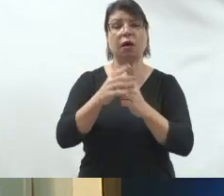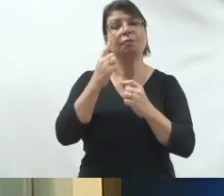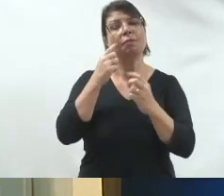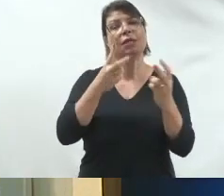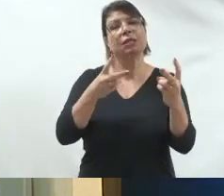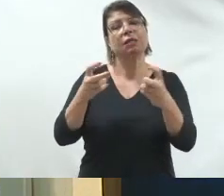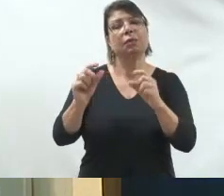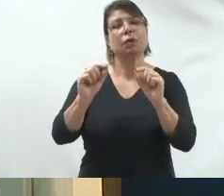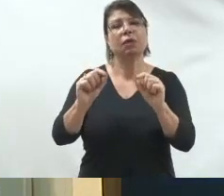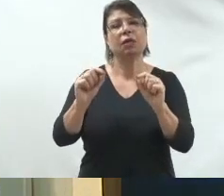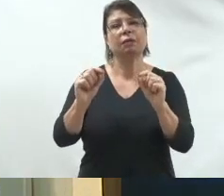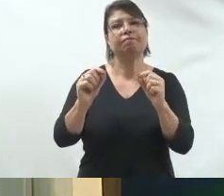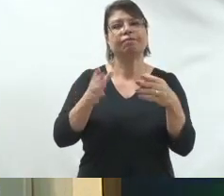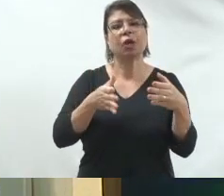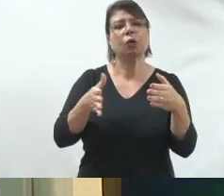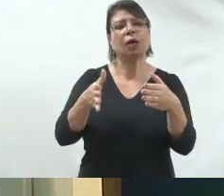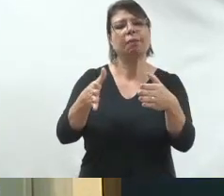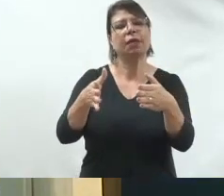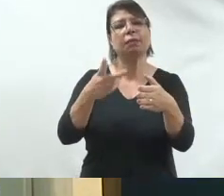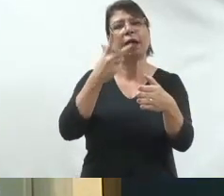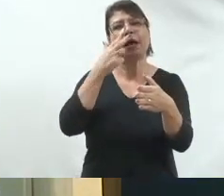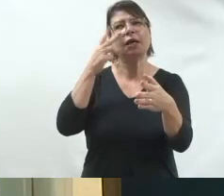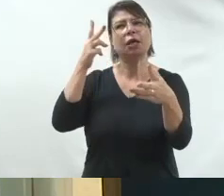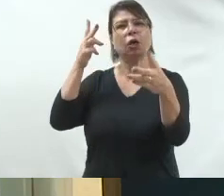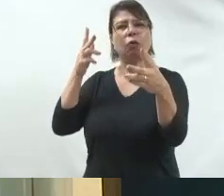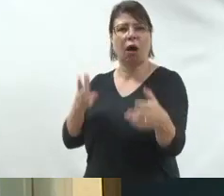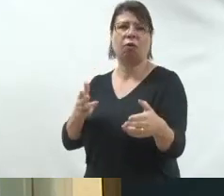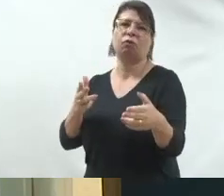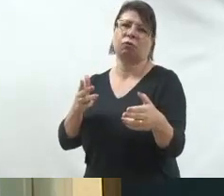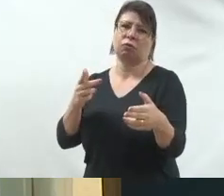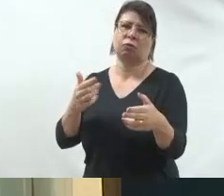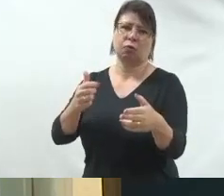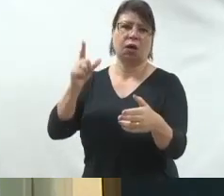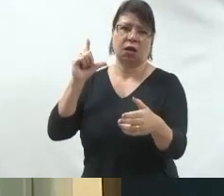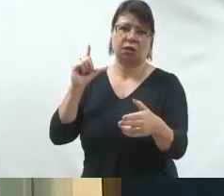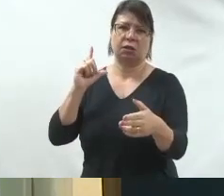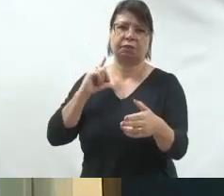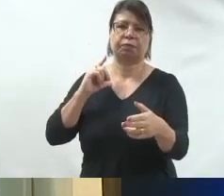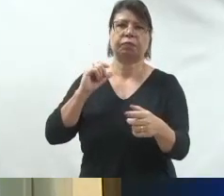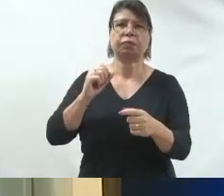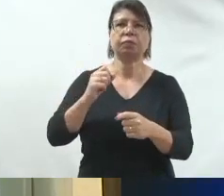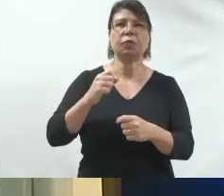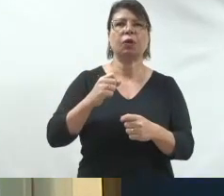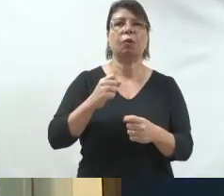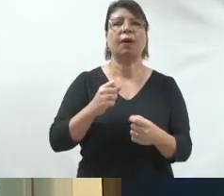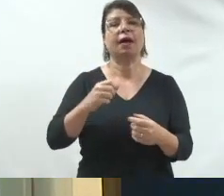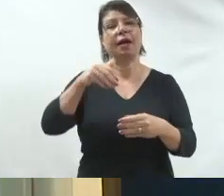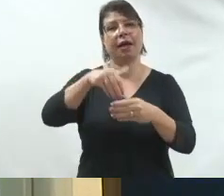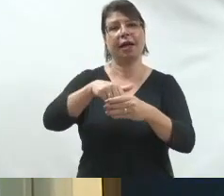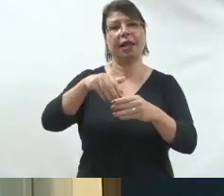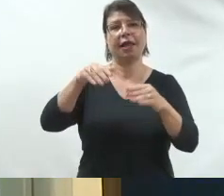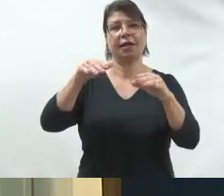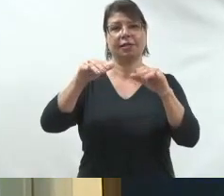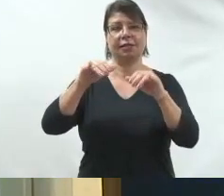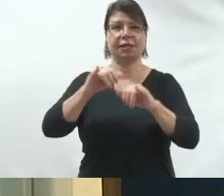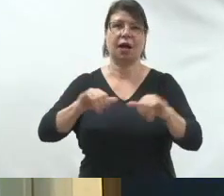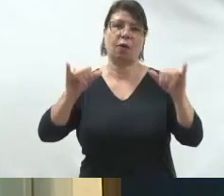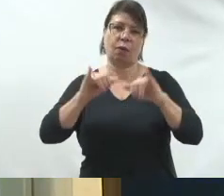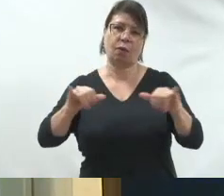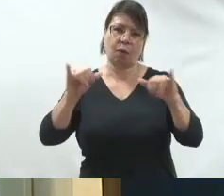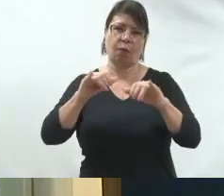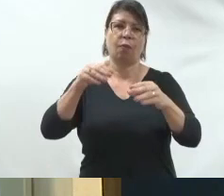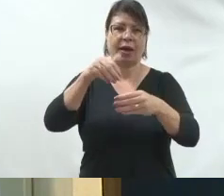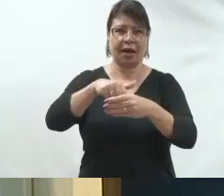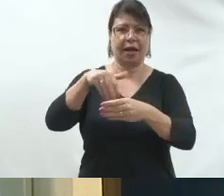seria repetir uma eleição federal dentro de um ambiente municipal. O aconteceu foi que muitos desses